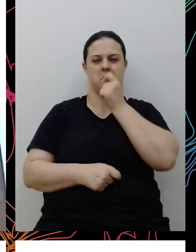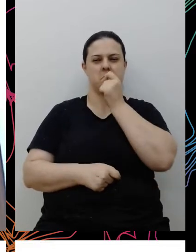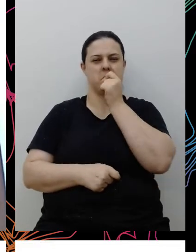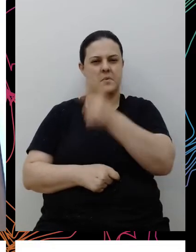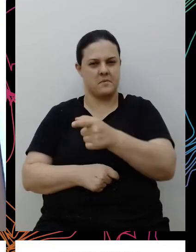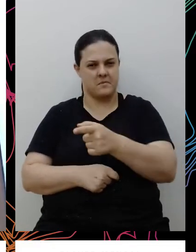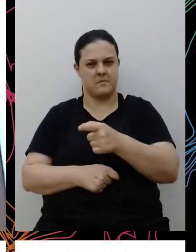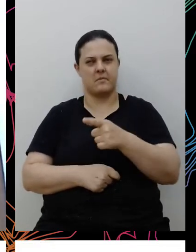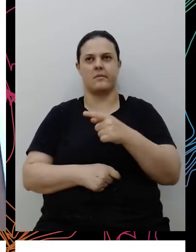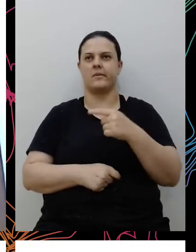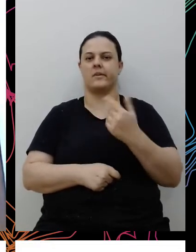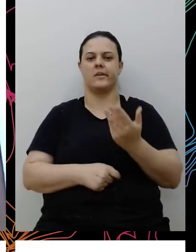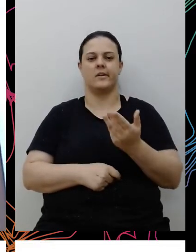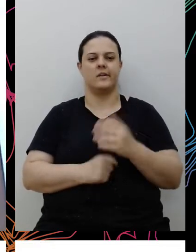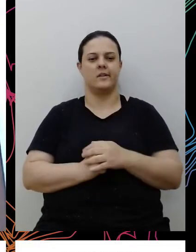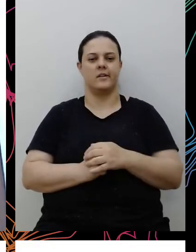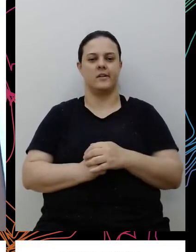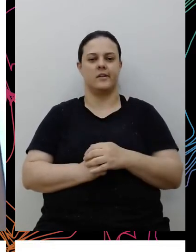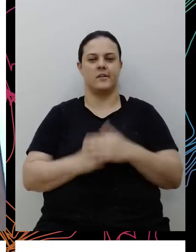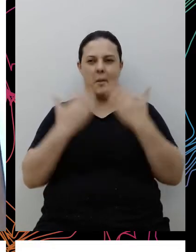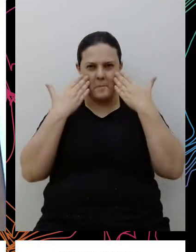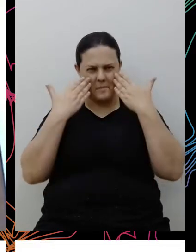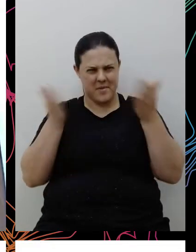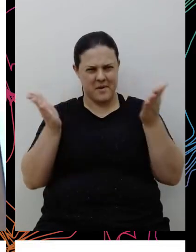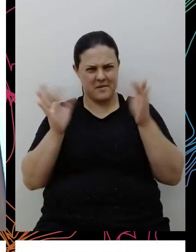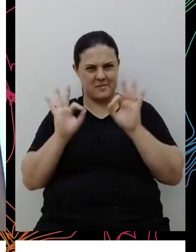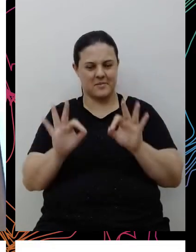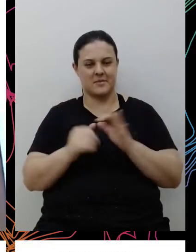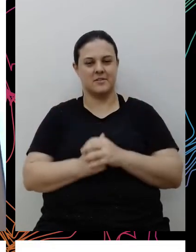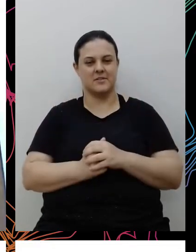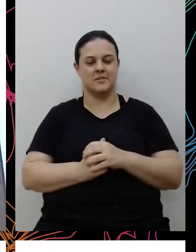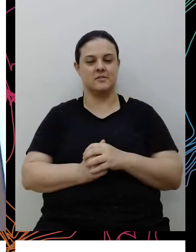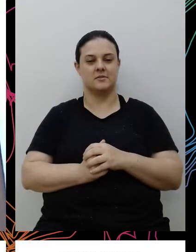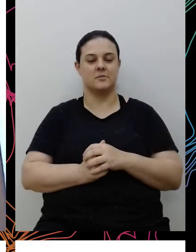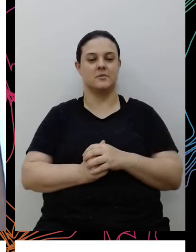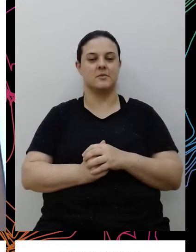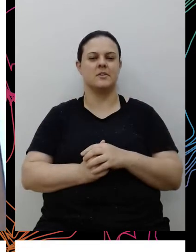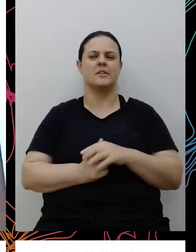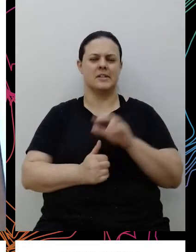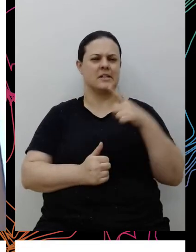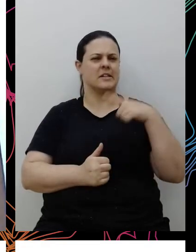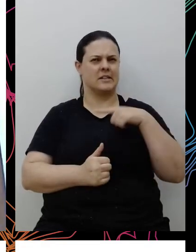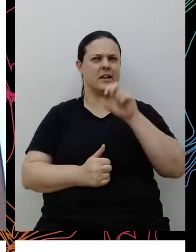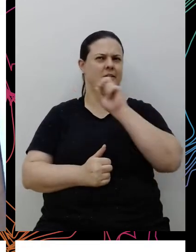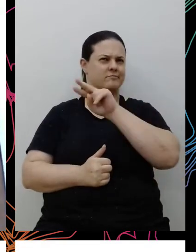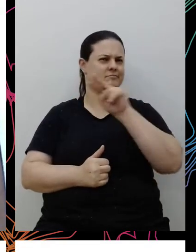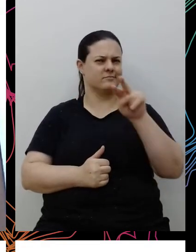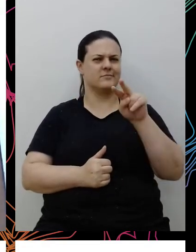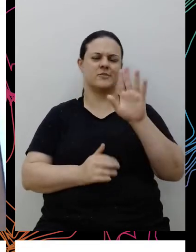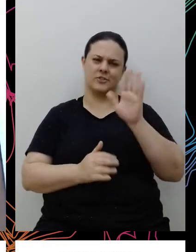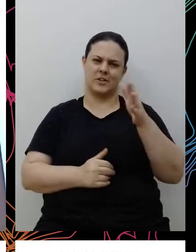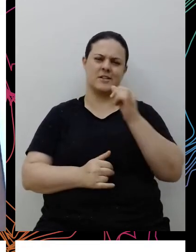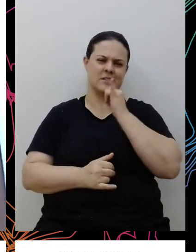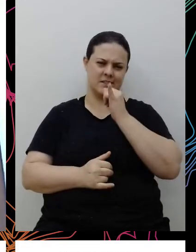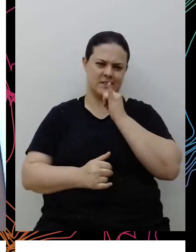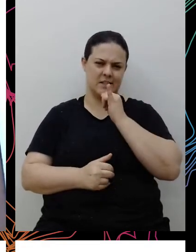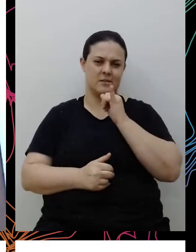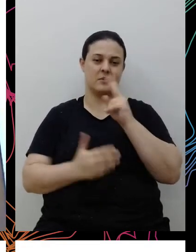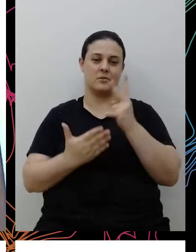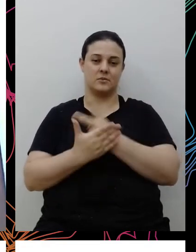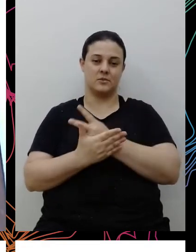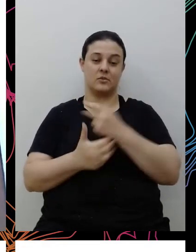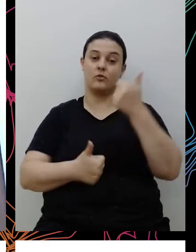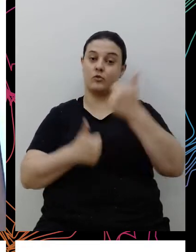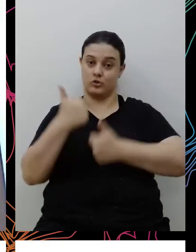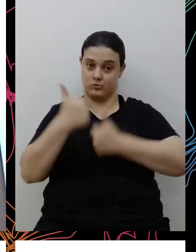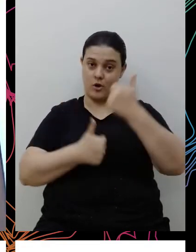preconceito escancarado mesmo, né? Escrachado, que a gente já tem aí diversos exemplos. Temos muito dentro do âmbito do